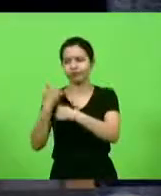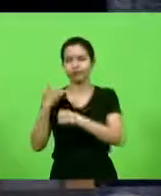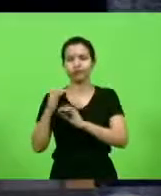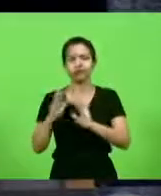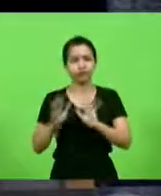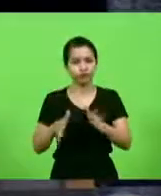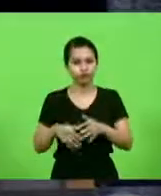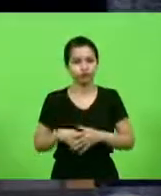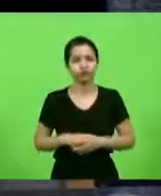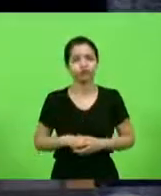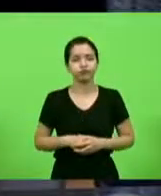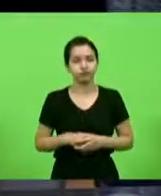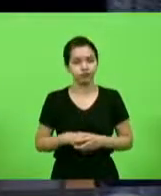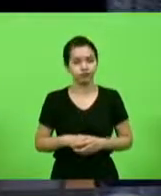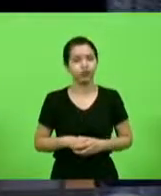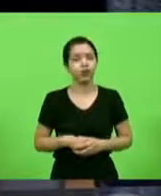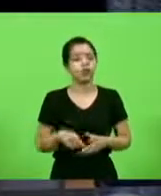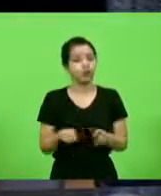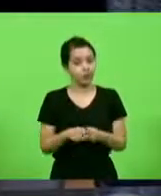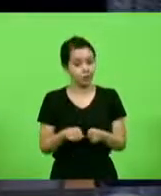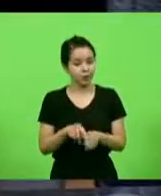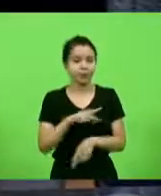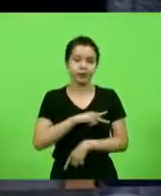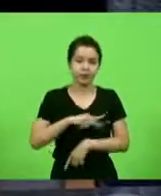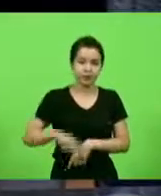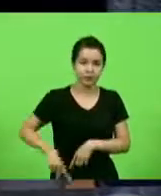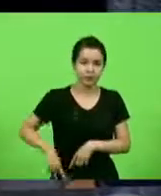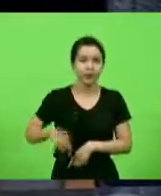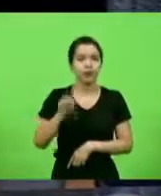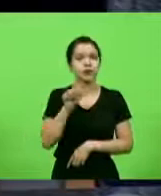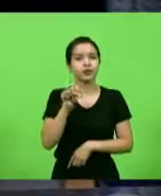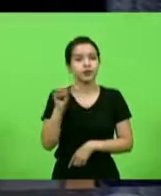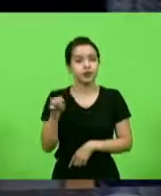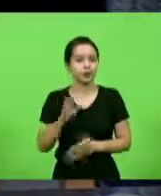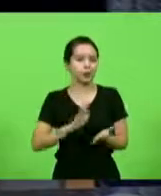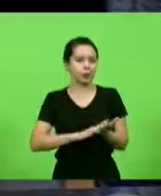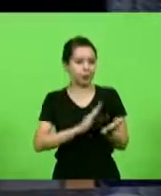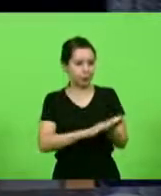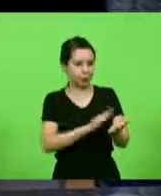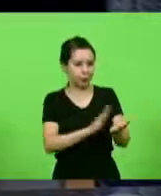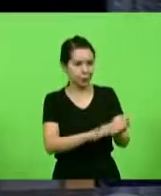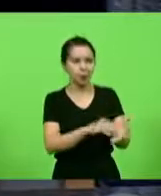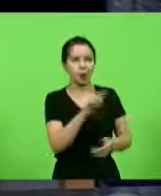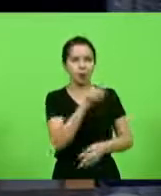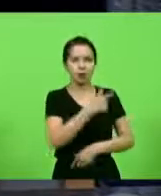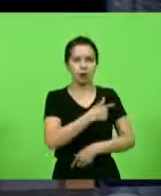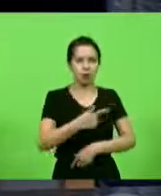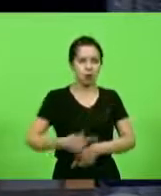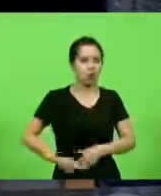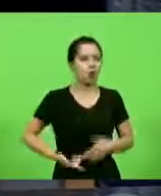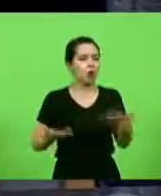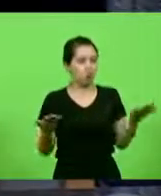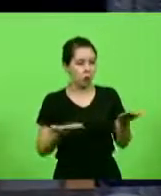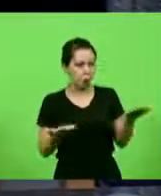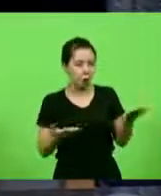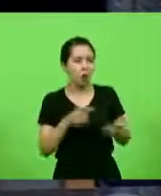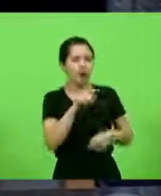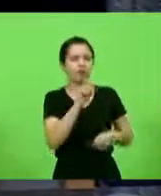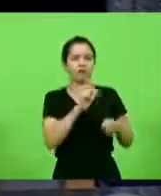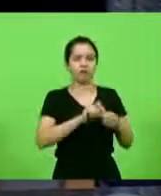Inclusive, o presidente da CIB que bateu palma para o governador que disse que agora a gente tem um governador que faz as coisas.